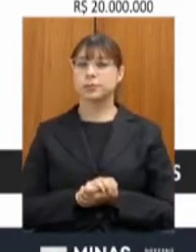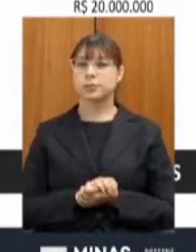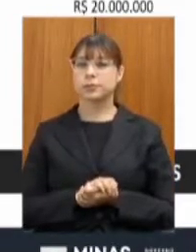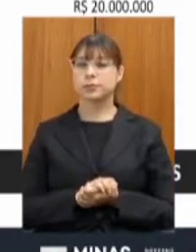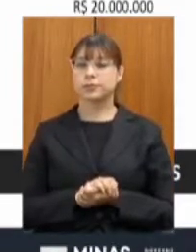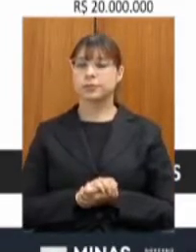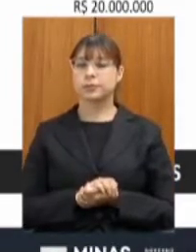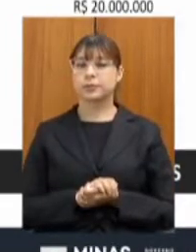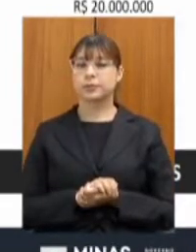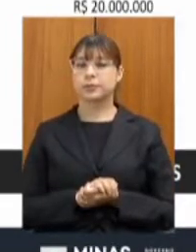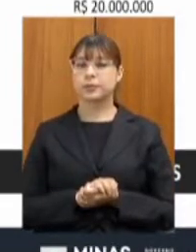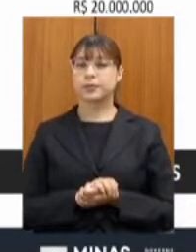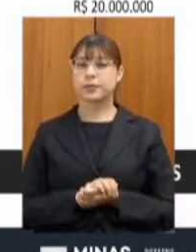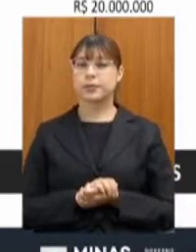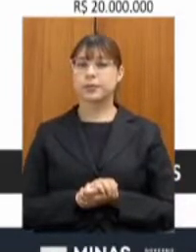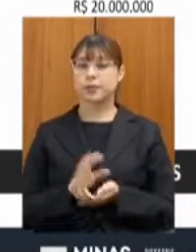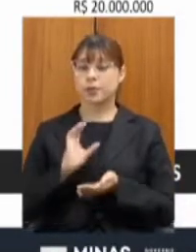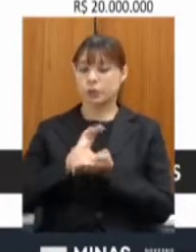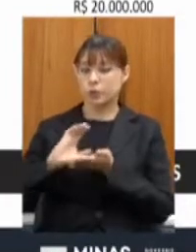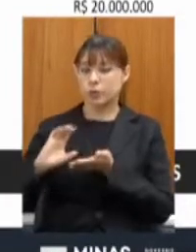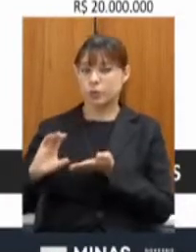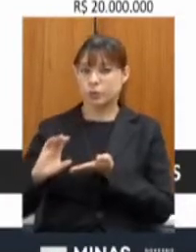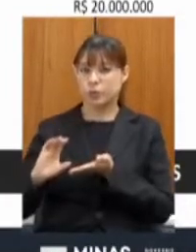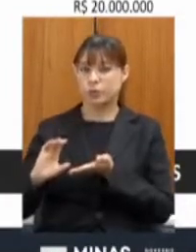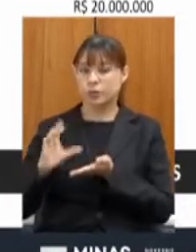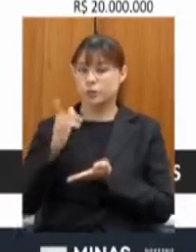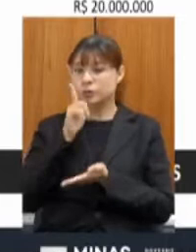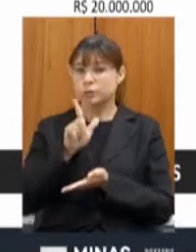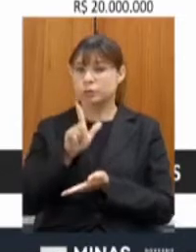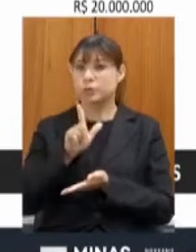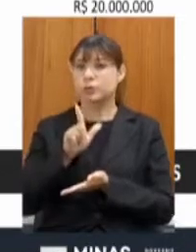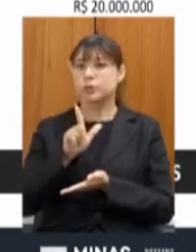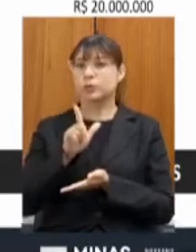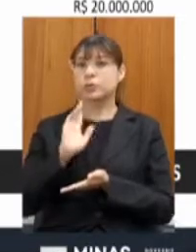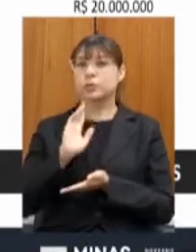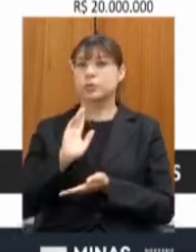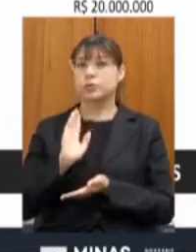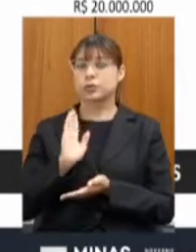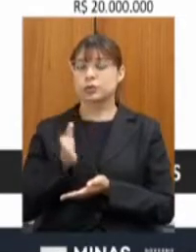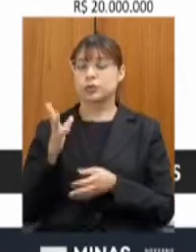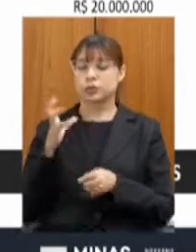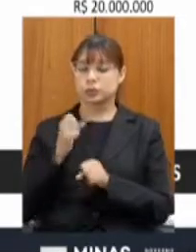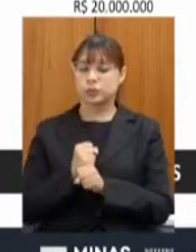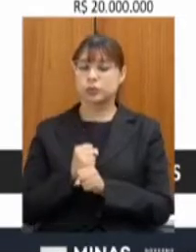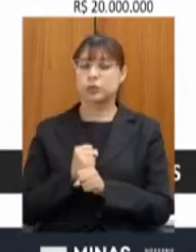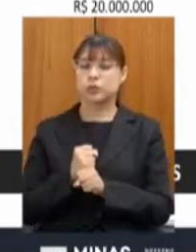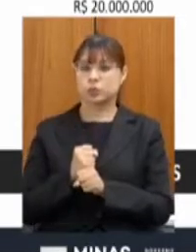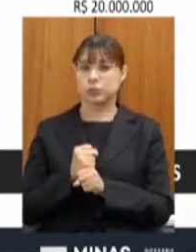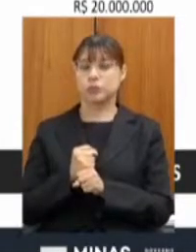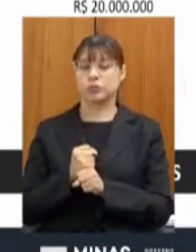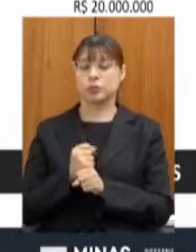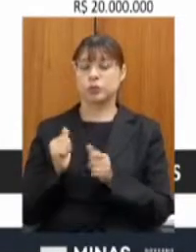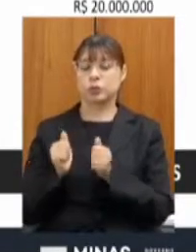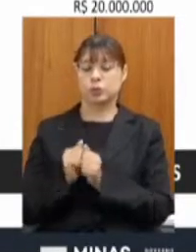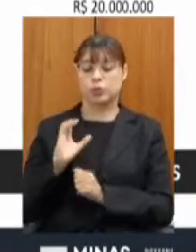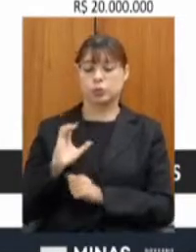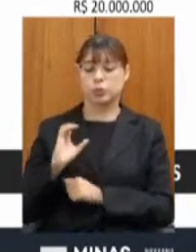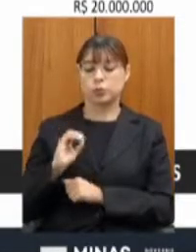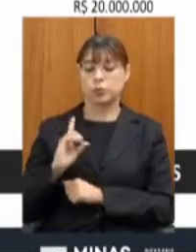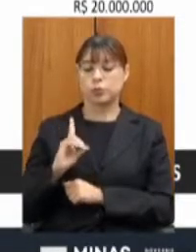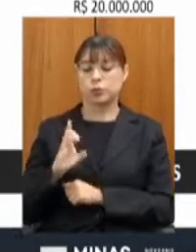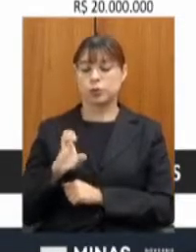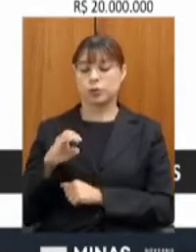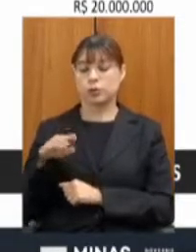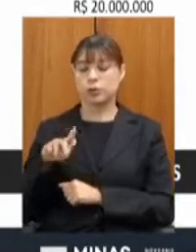esses recursos foram equacionados junto a CODENGE como eu